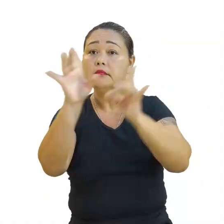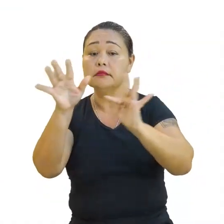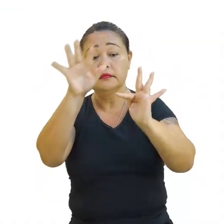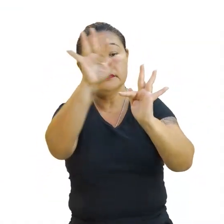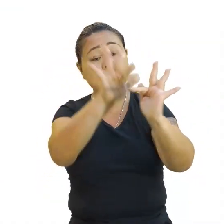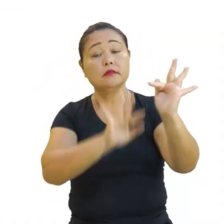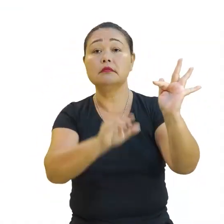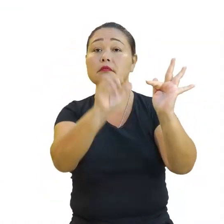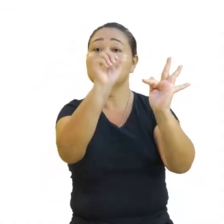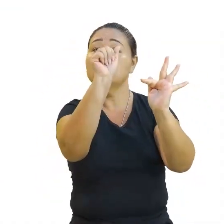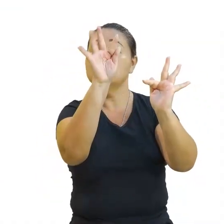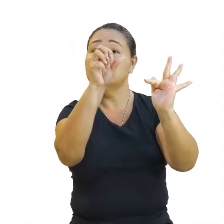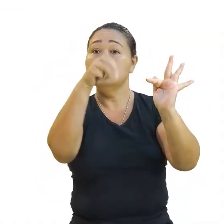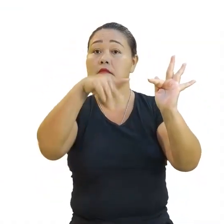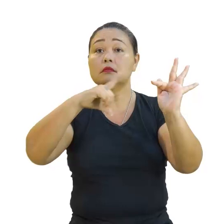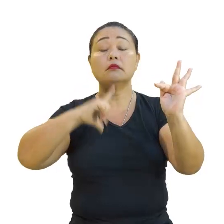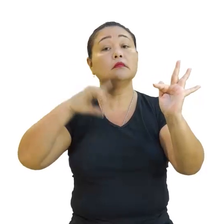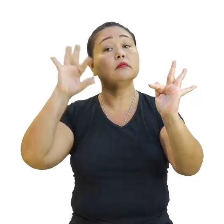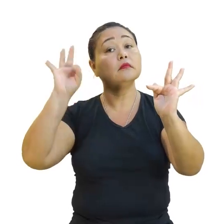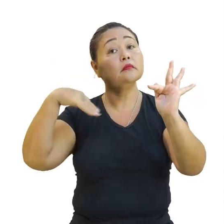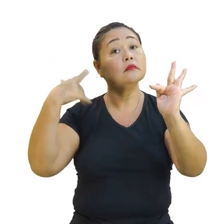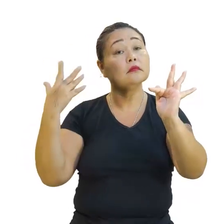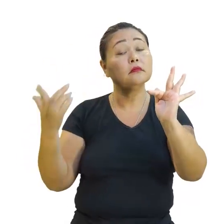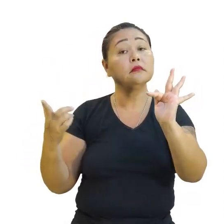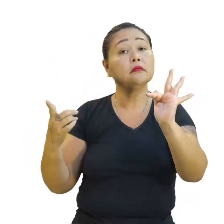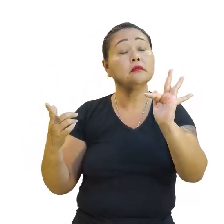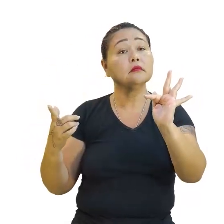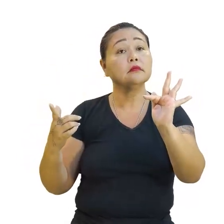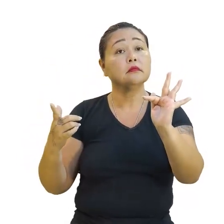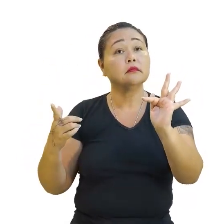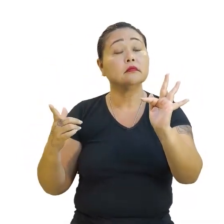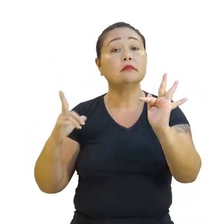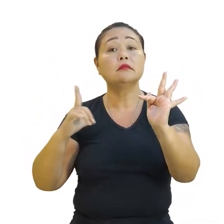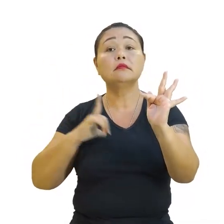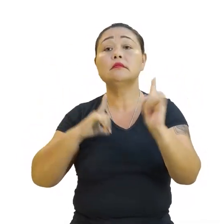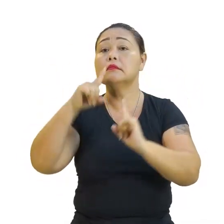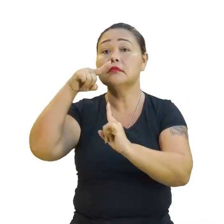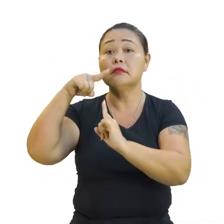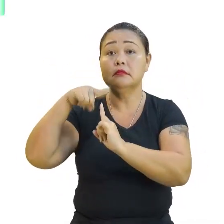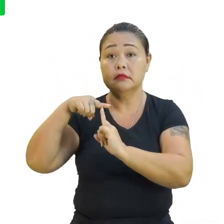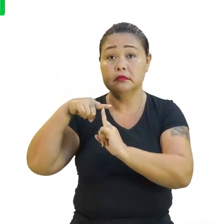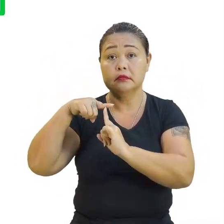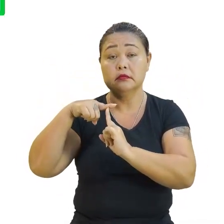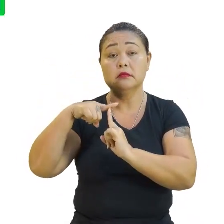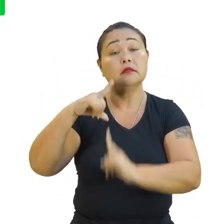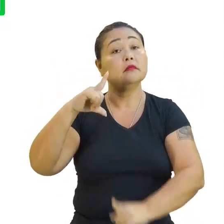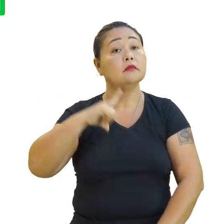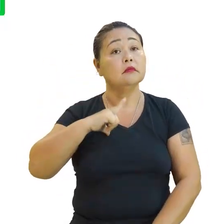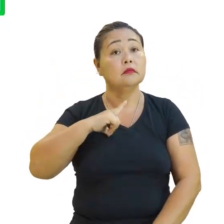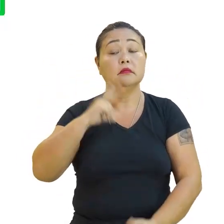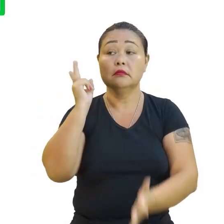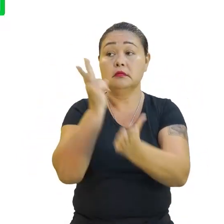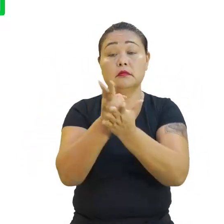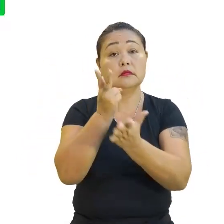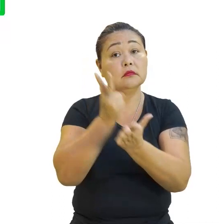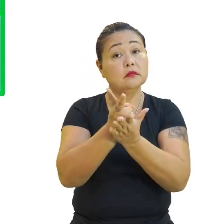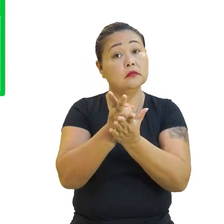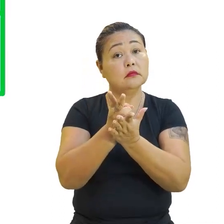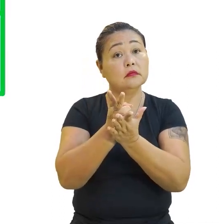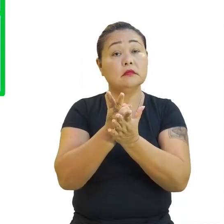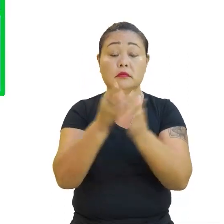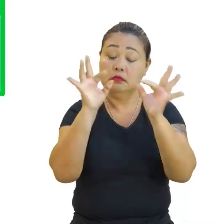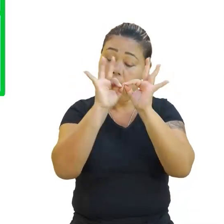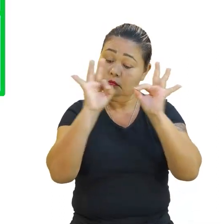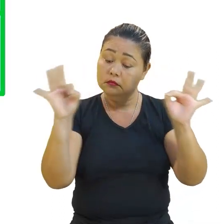de casos particulares, é porque a gente tem tipos, né? Então, a gente vai ter a constante. A linear.